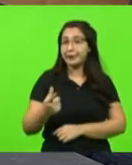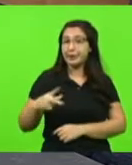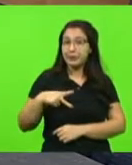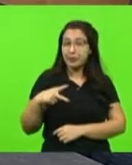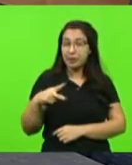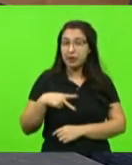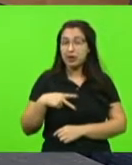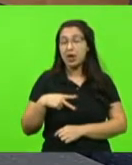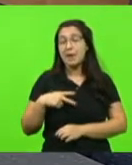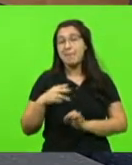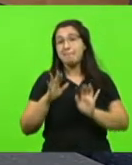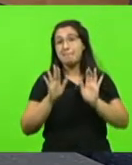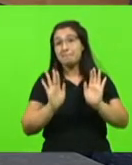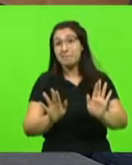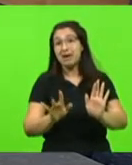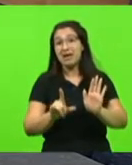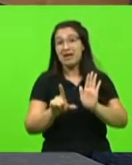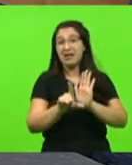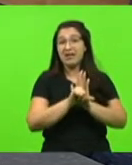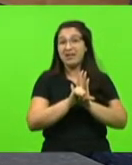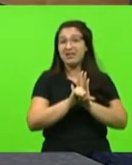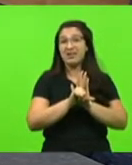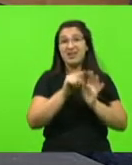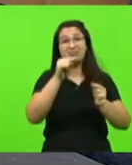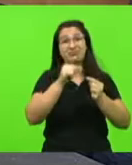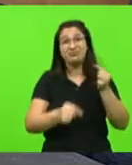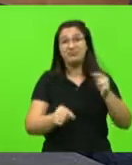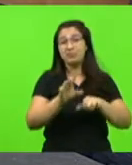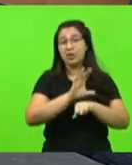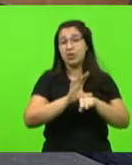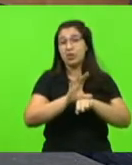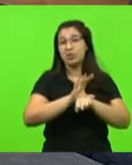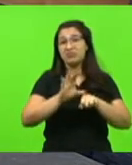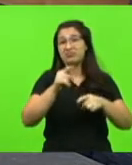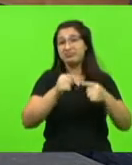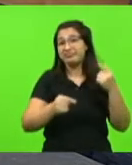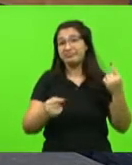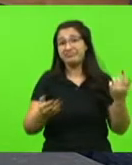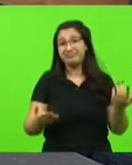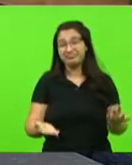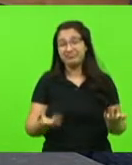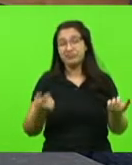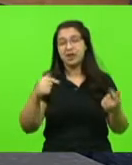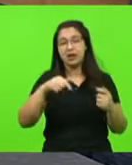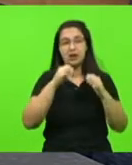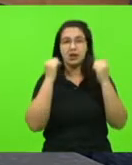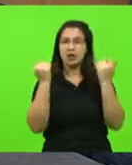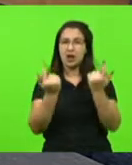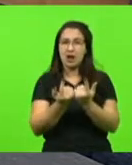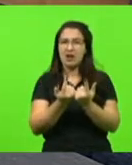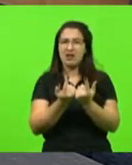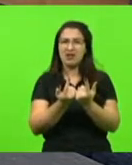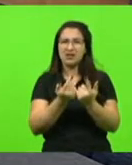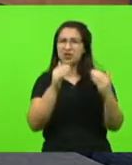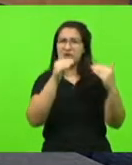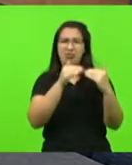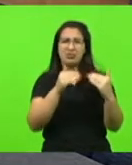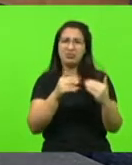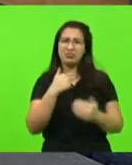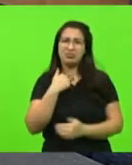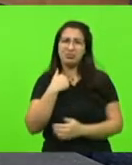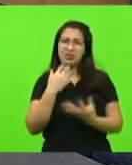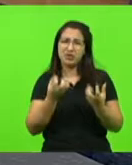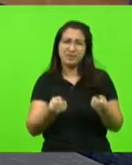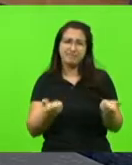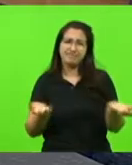que este caminho da legislação, ele é inconstitucional e essa casa de leis não pode coadunar com esse projeto. Por isso que eu